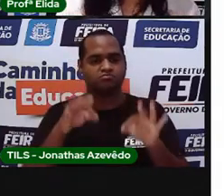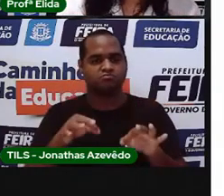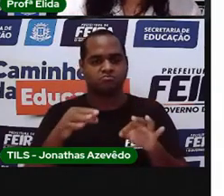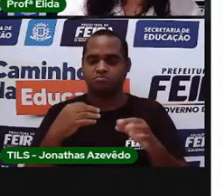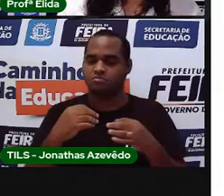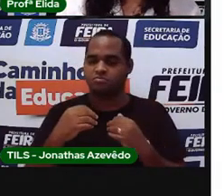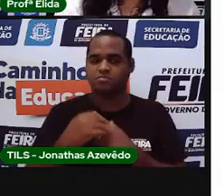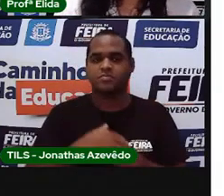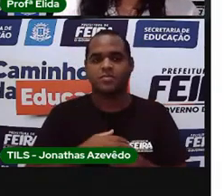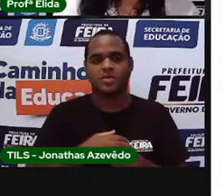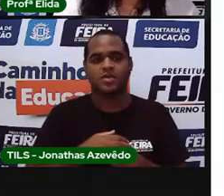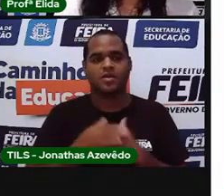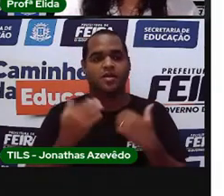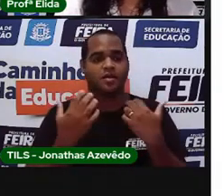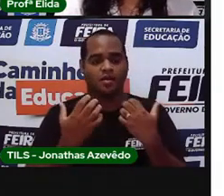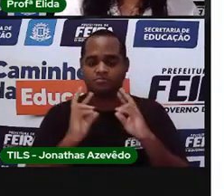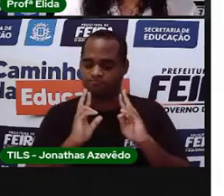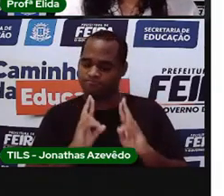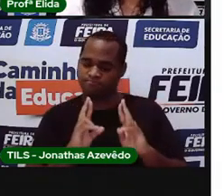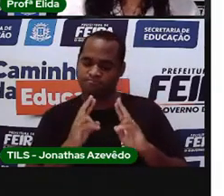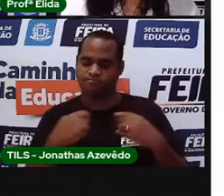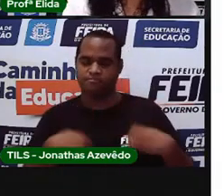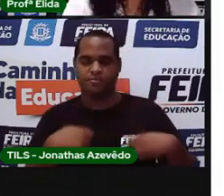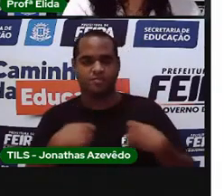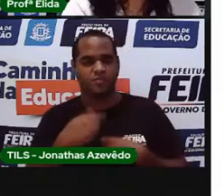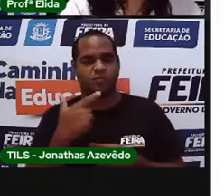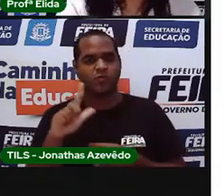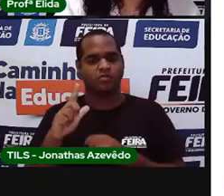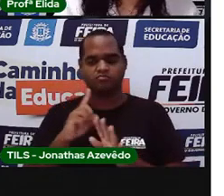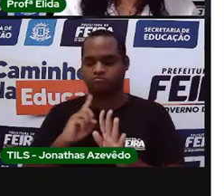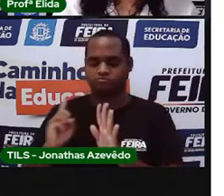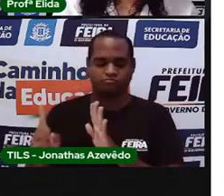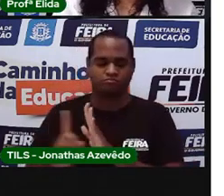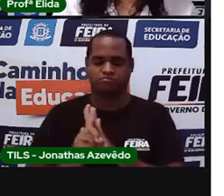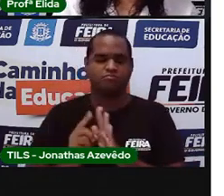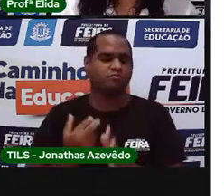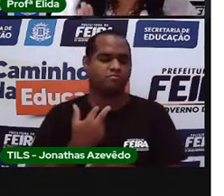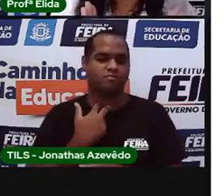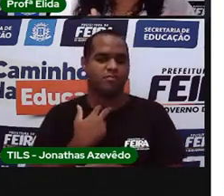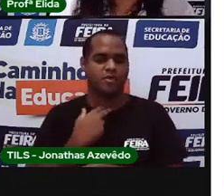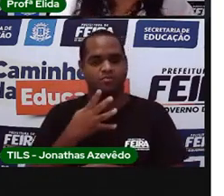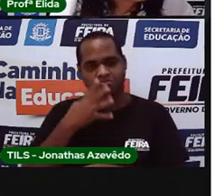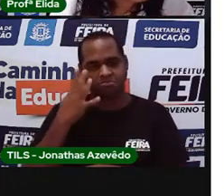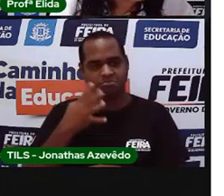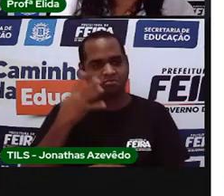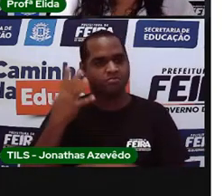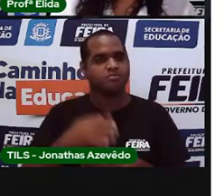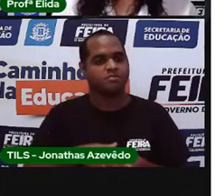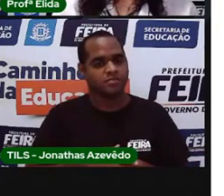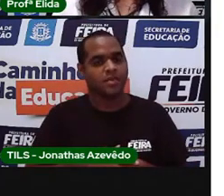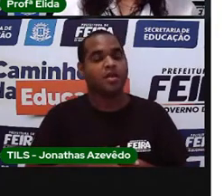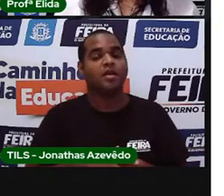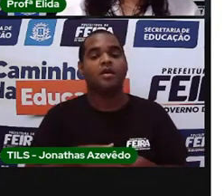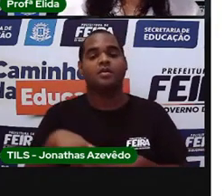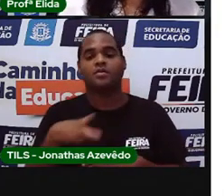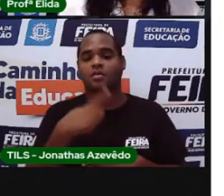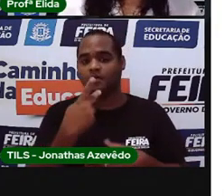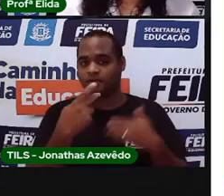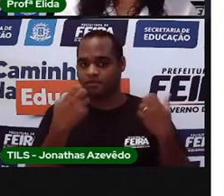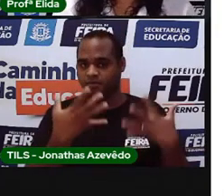a nossa posição, seja respeitada e que ninguém passe à nossa frente. Por isso que nós